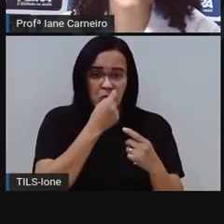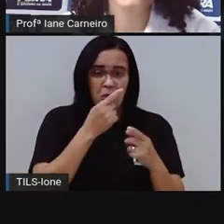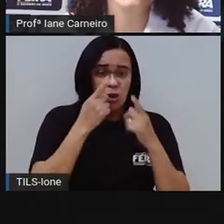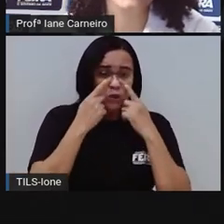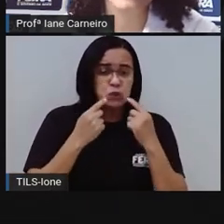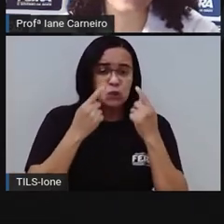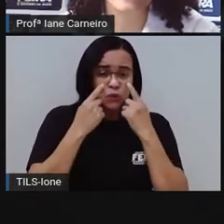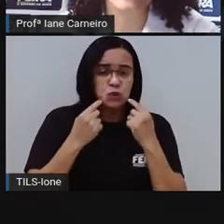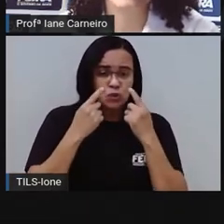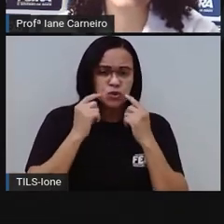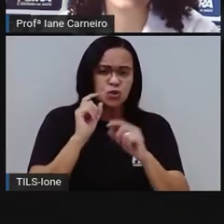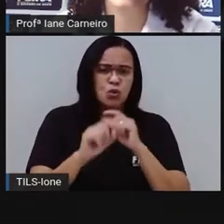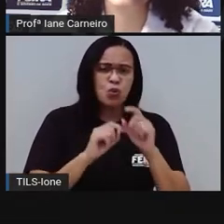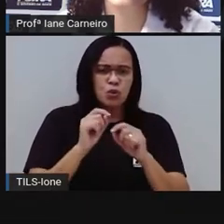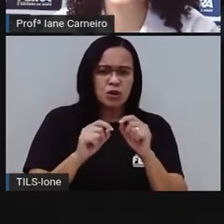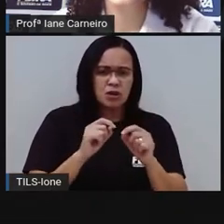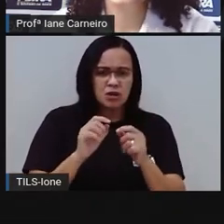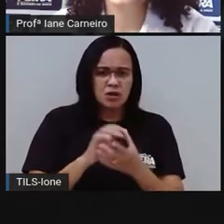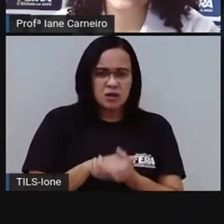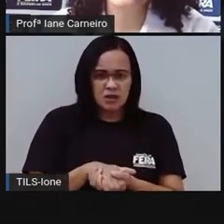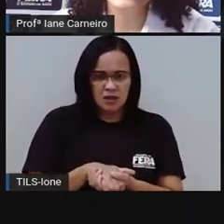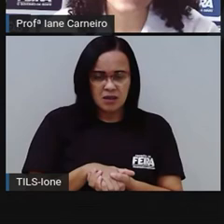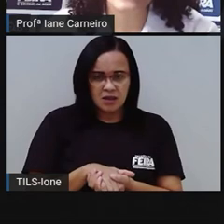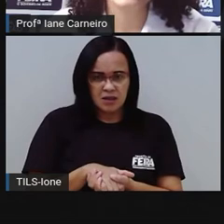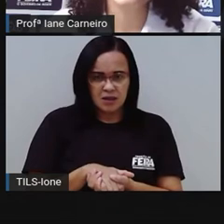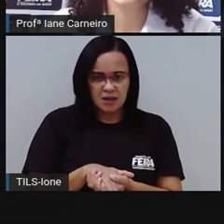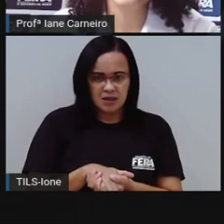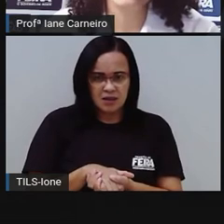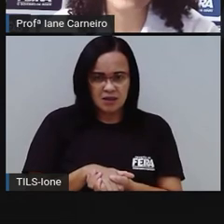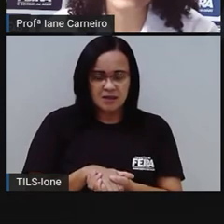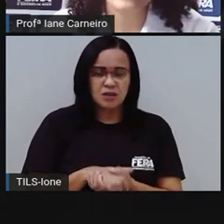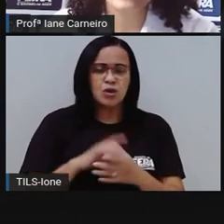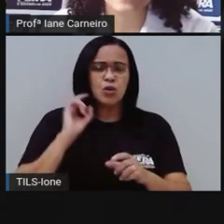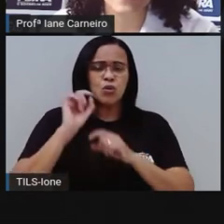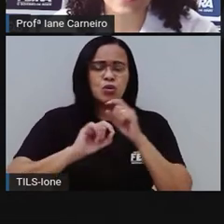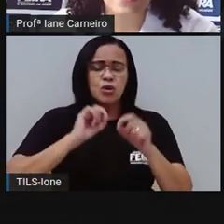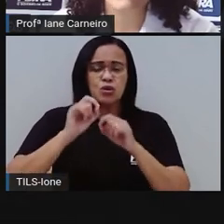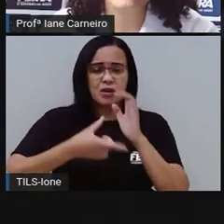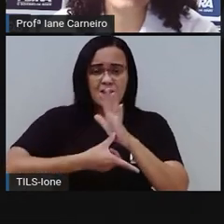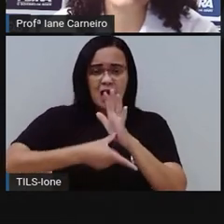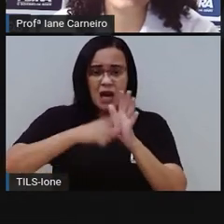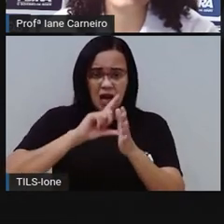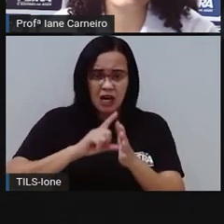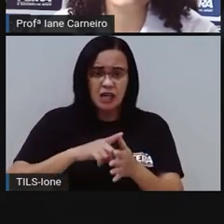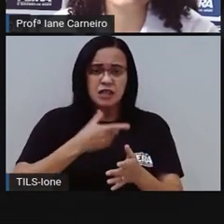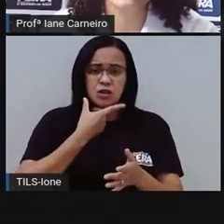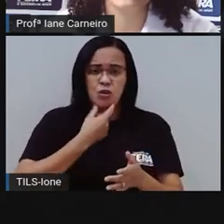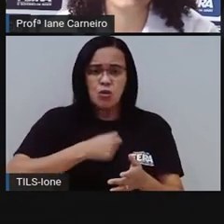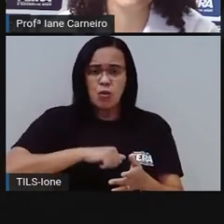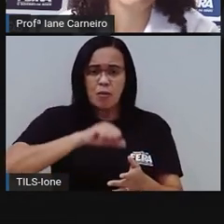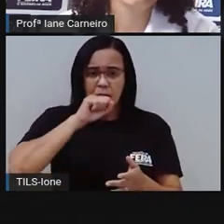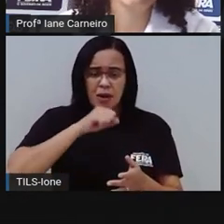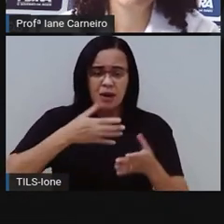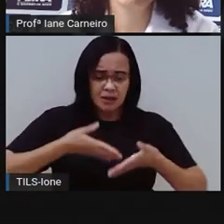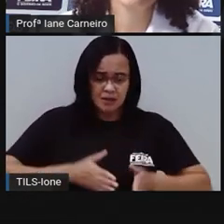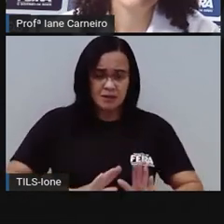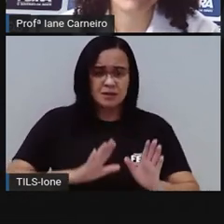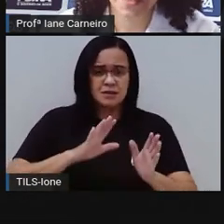O olho d'água. O que é o que é? Antes de o pai nascer, a filha já anda no mundo.